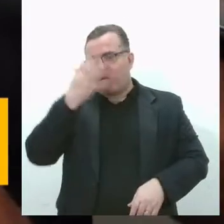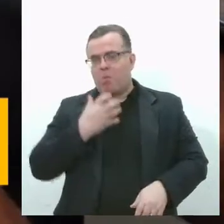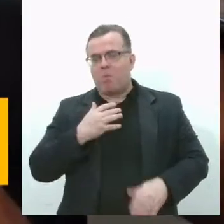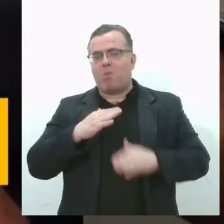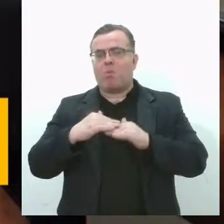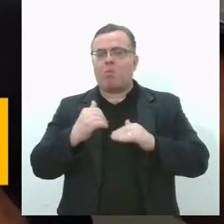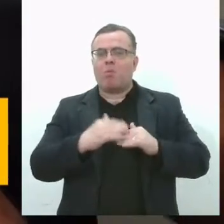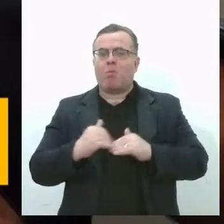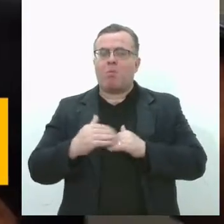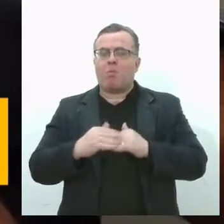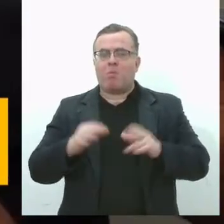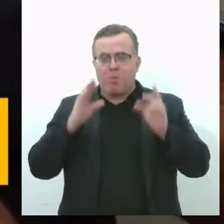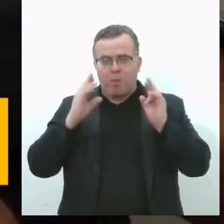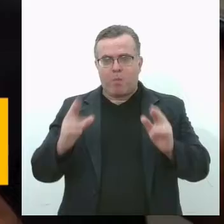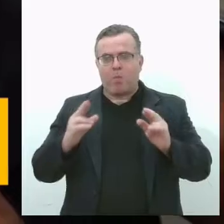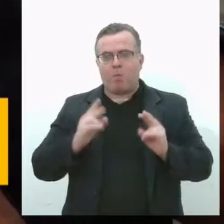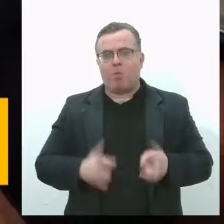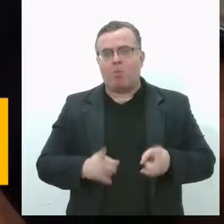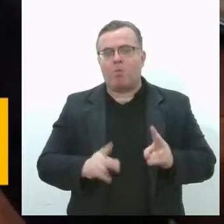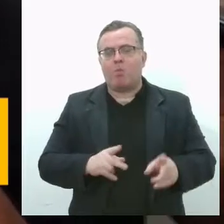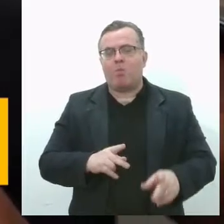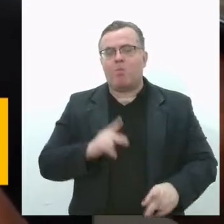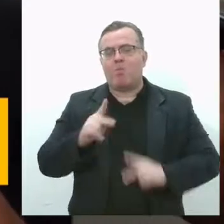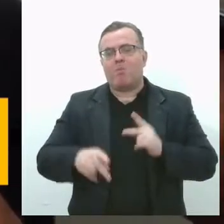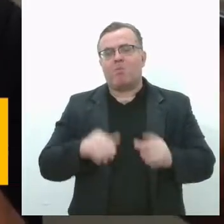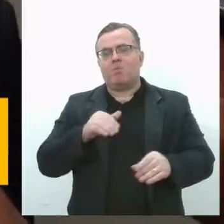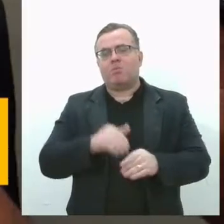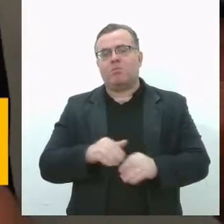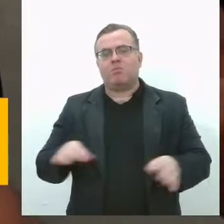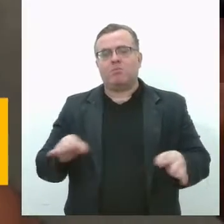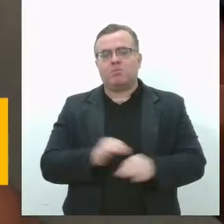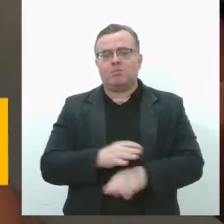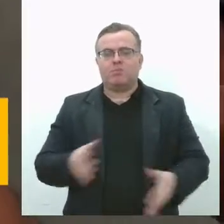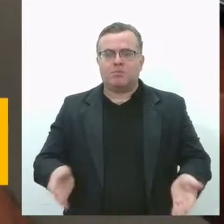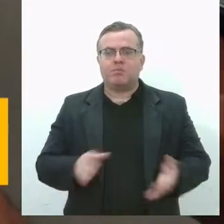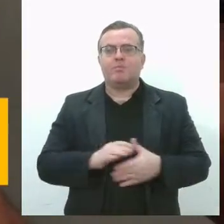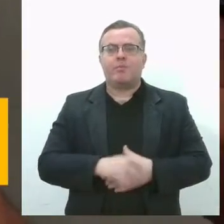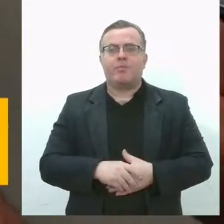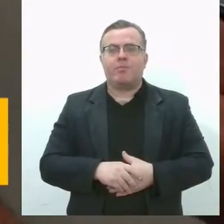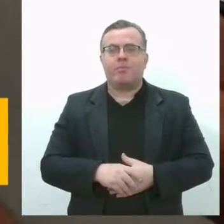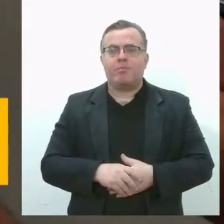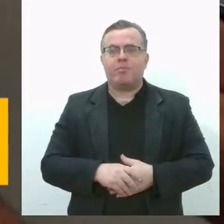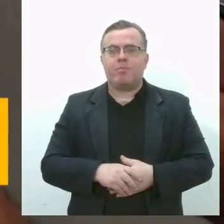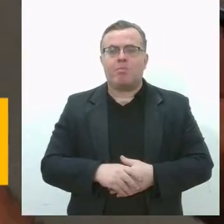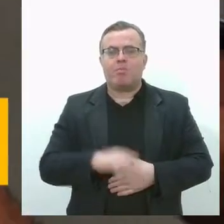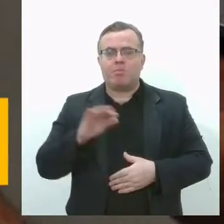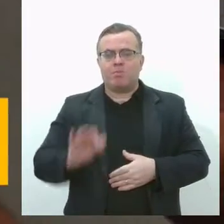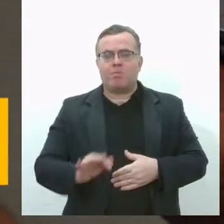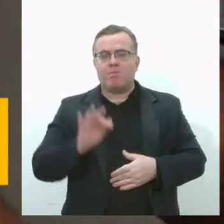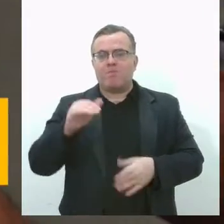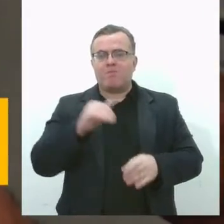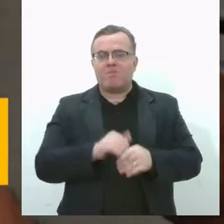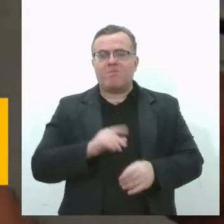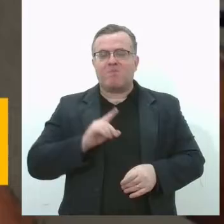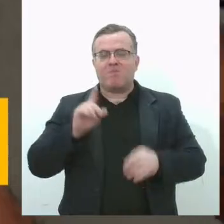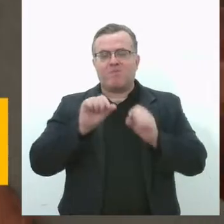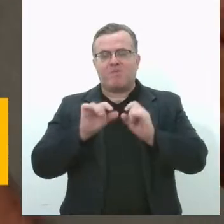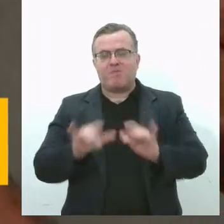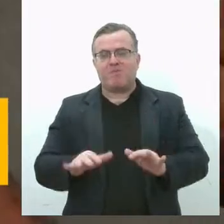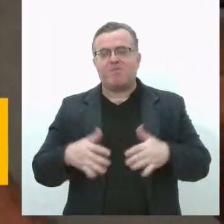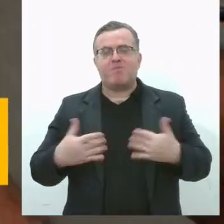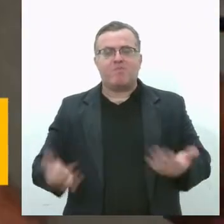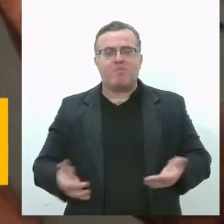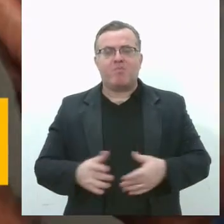com respeito aos seus eleitores, e que almeja mais uma vez voltar para essa casa, nas próximas eleições, que Deus o abençoe, dizer que a